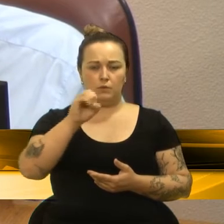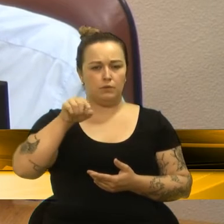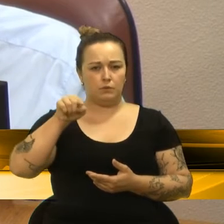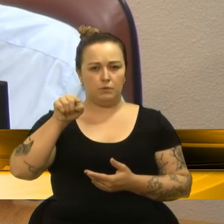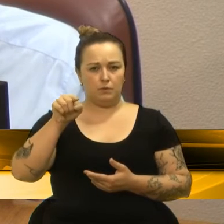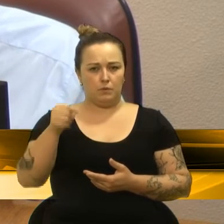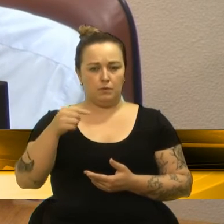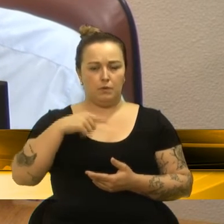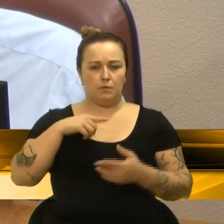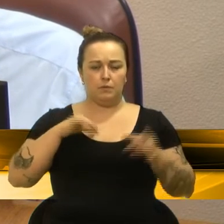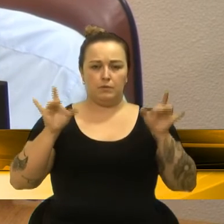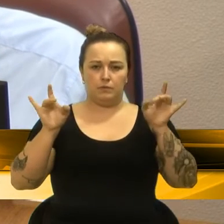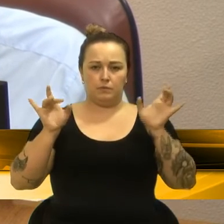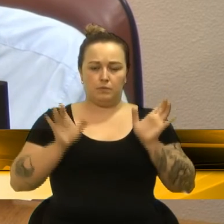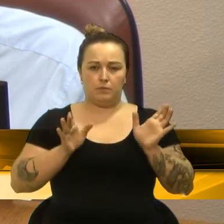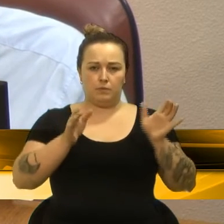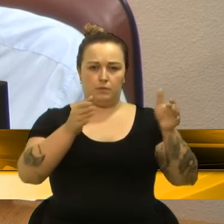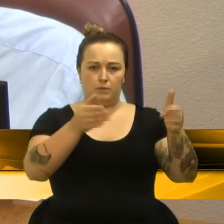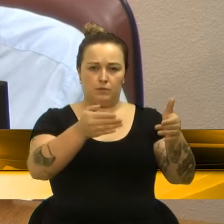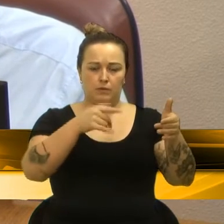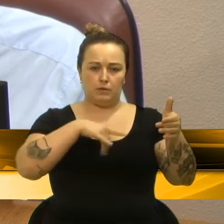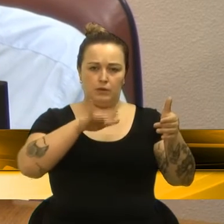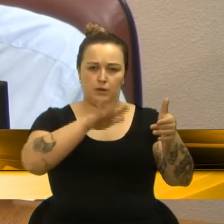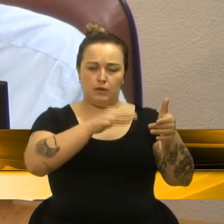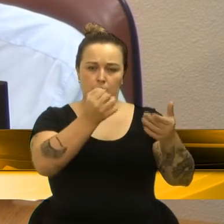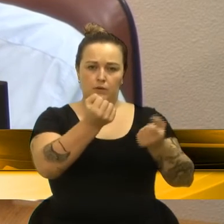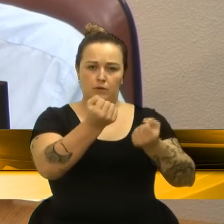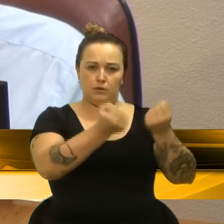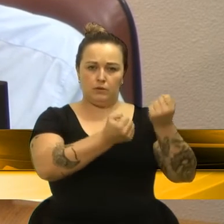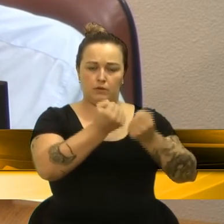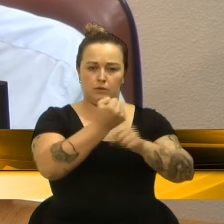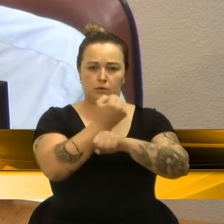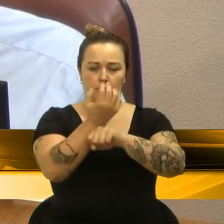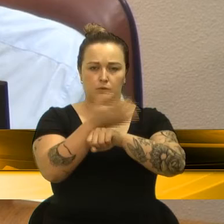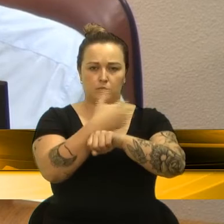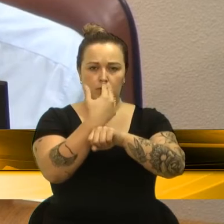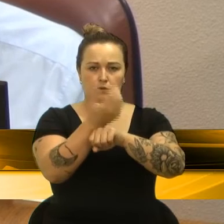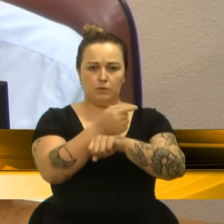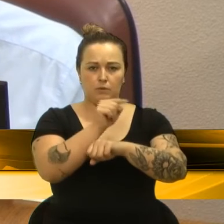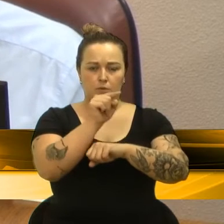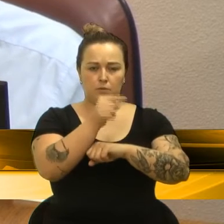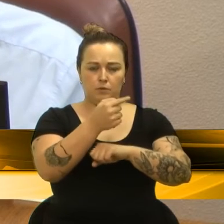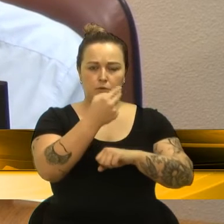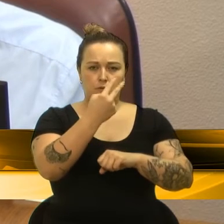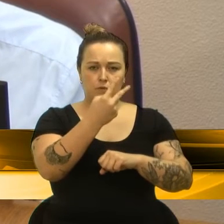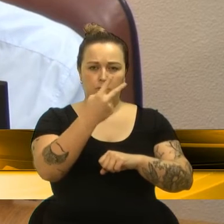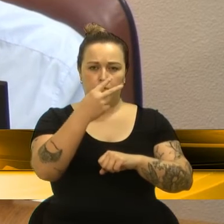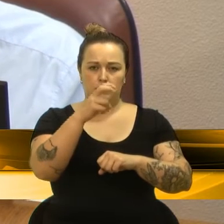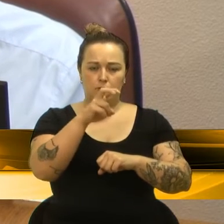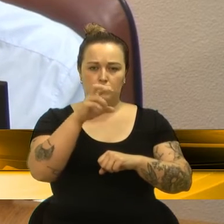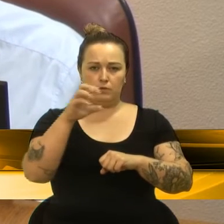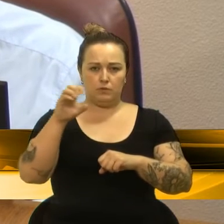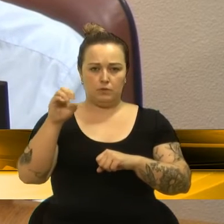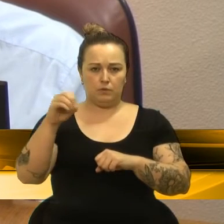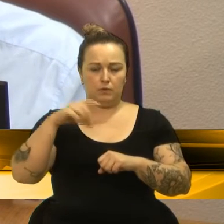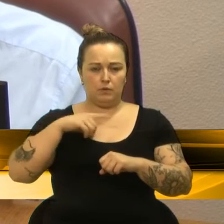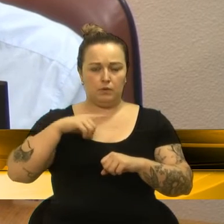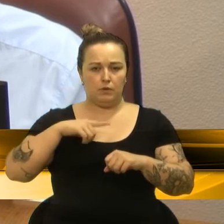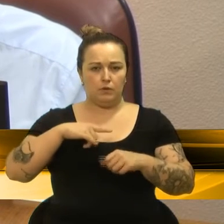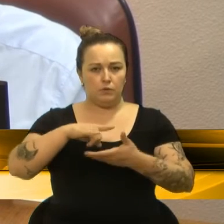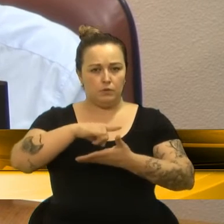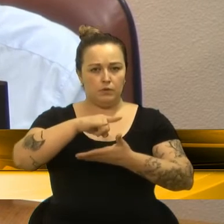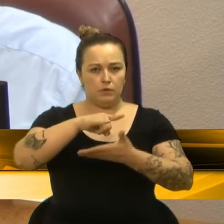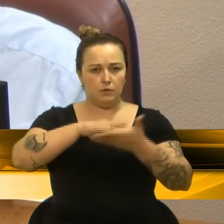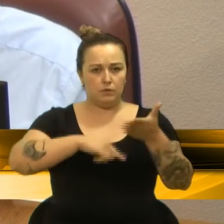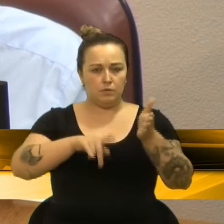especializado para condutores de veículos de emergência 1.250, toxicológico para